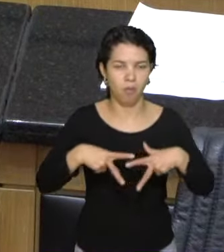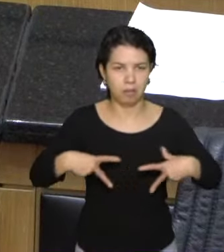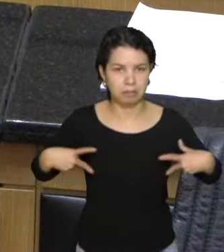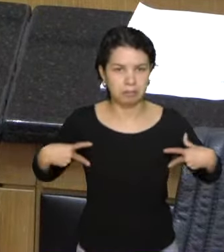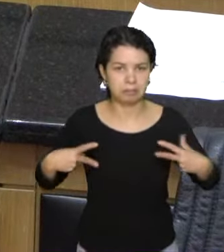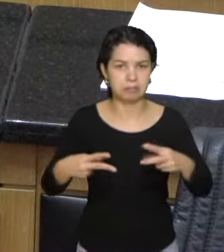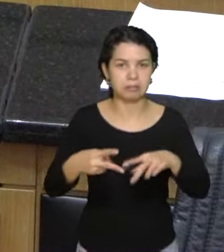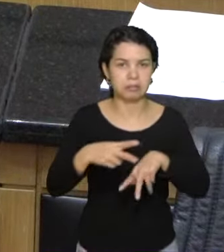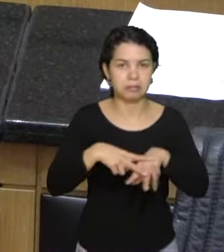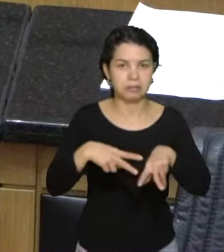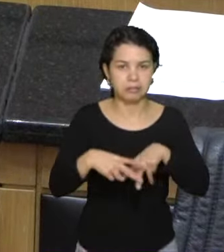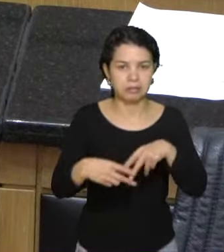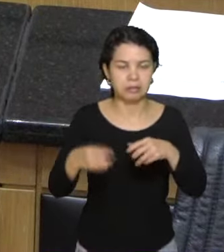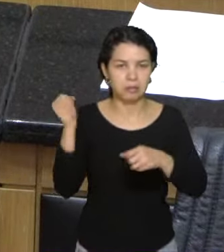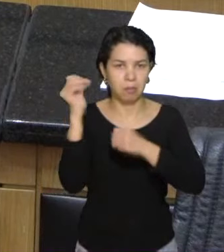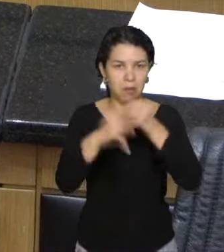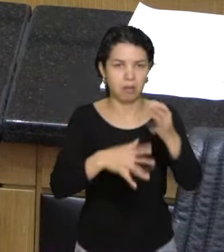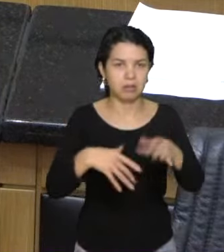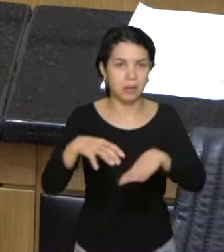enfim,